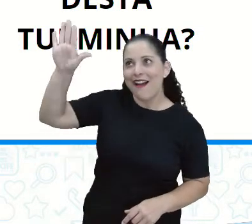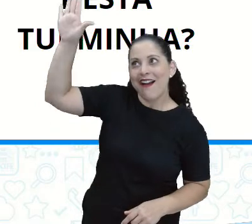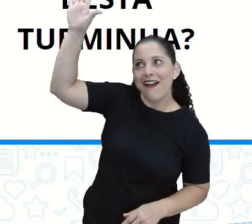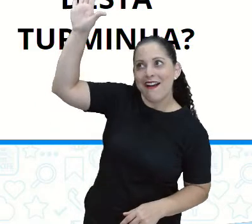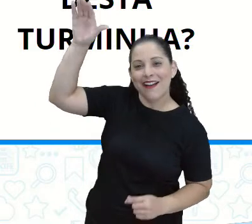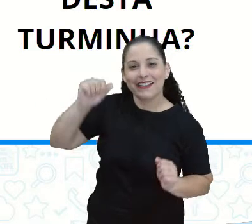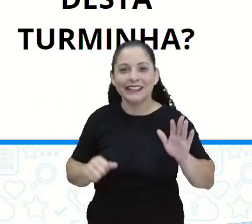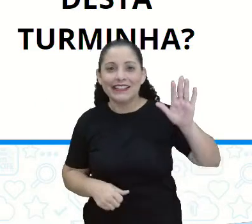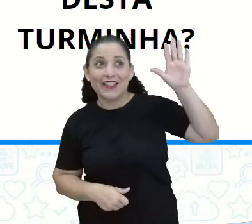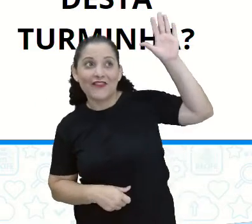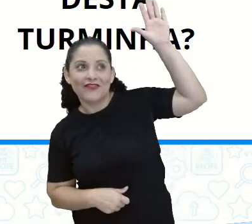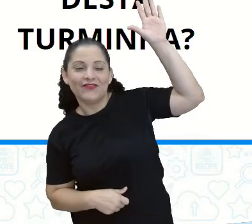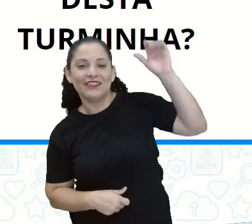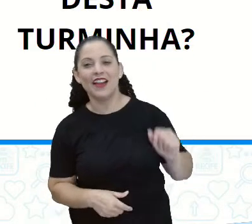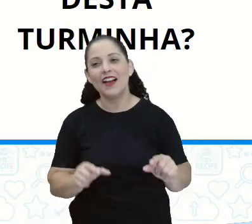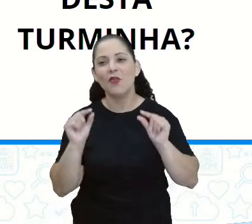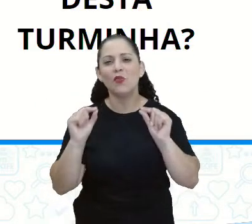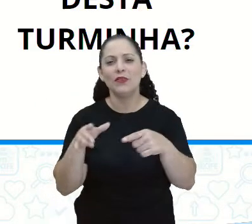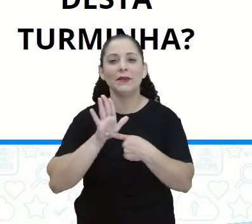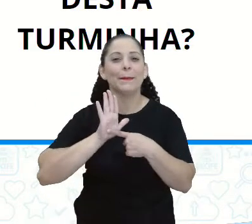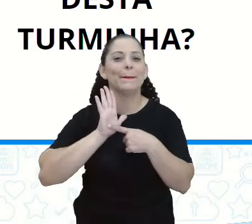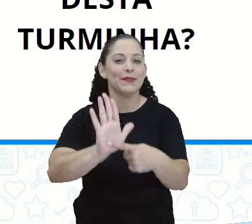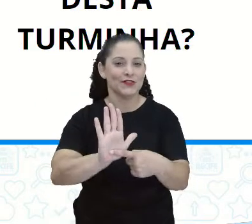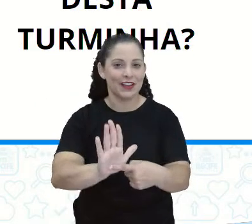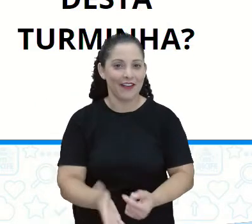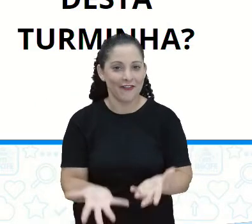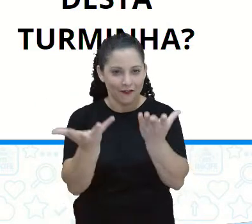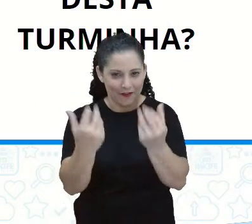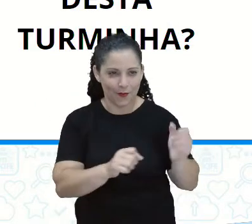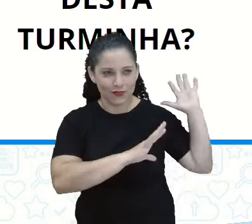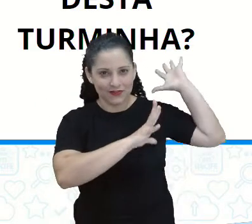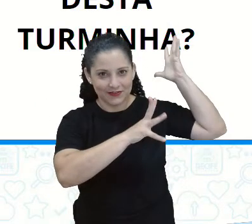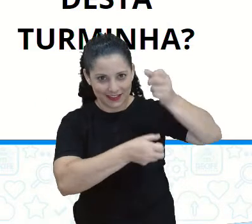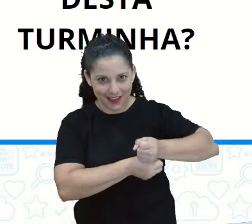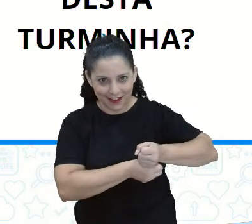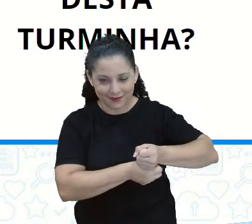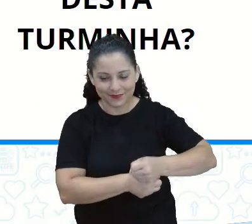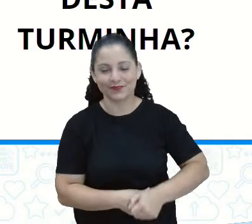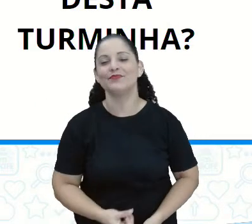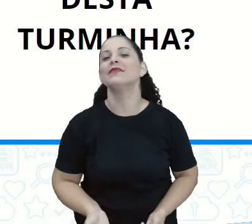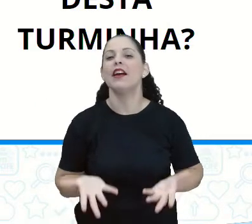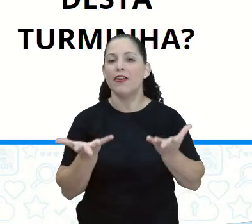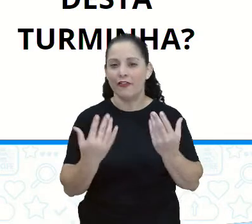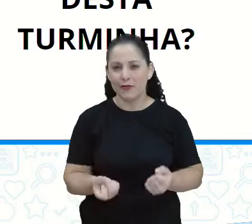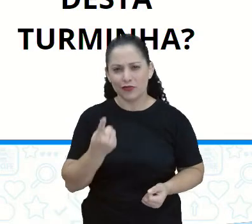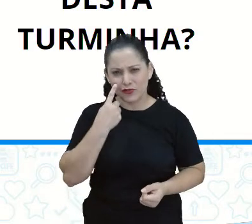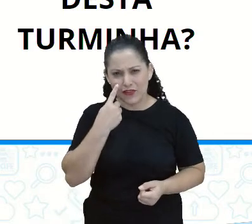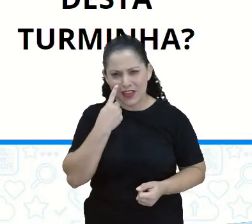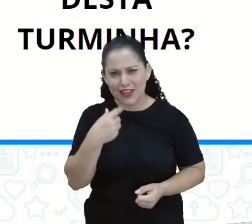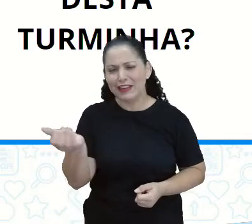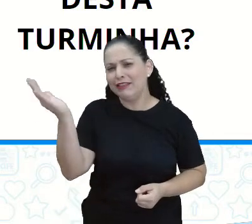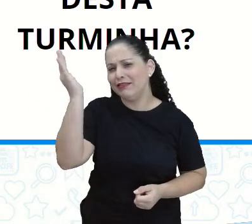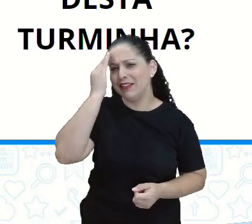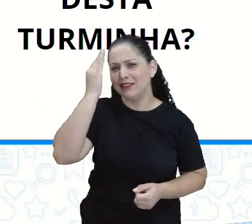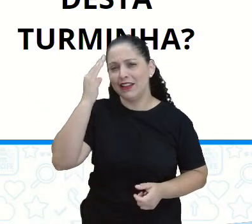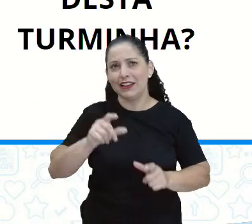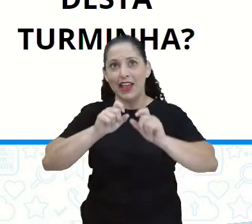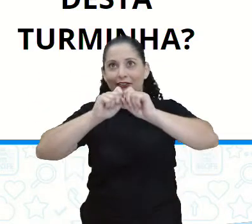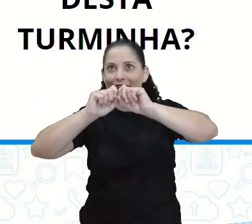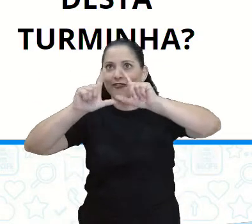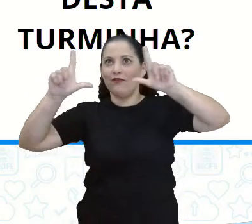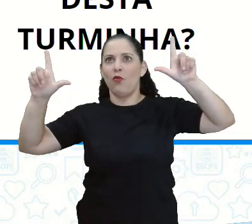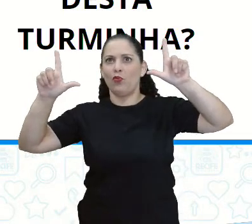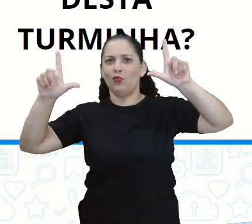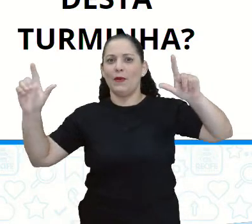e mostra? Vamos revisar as fotos legendas desta turminha. Está todo mundo